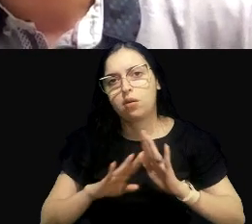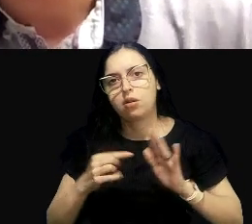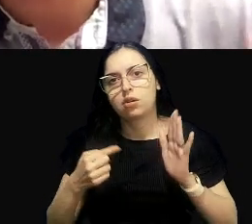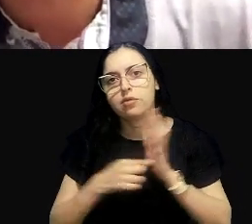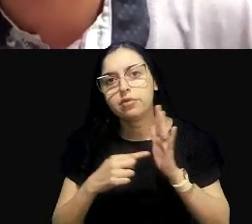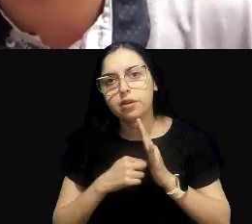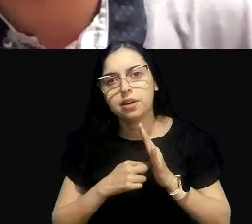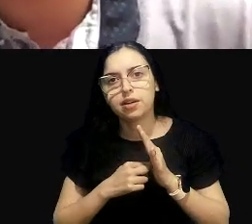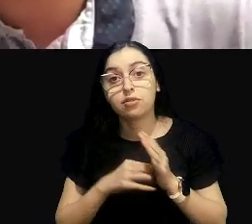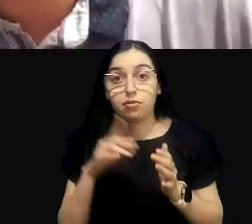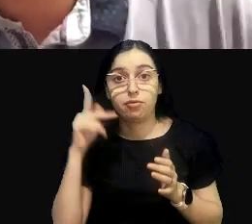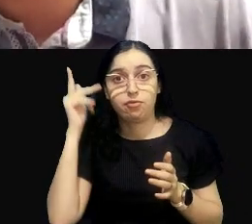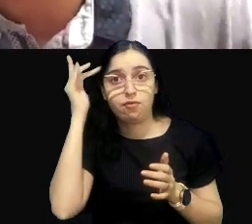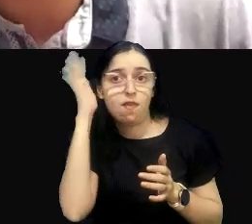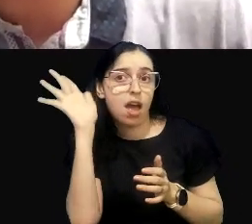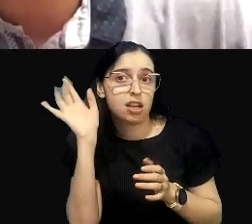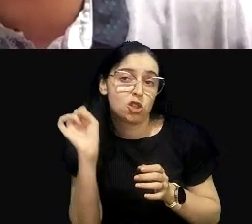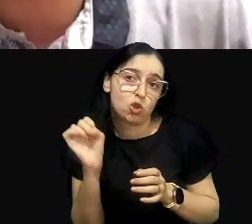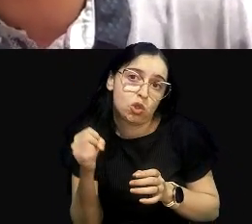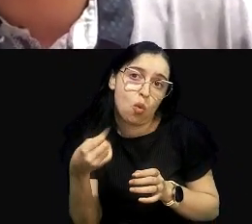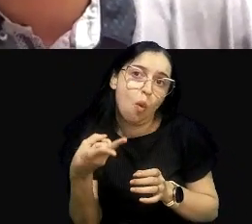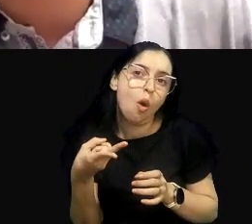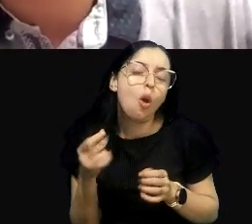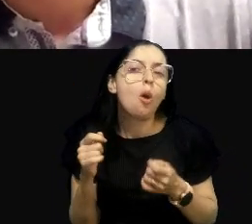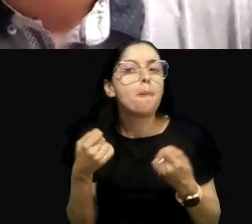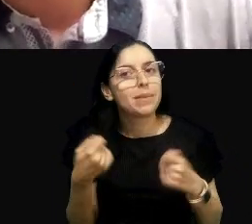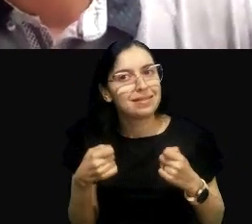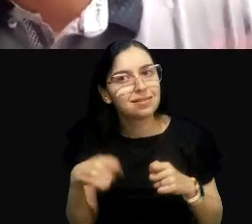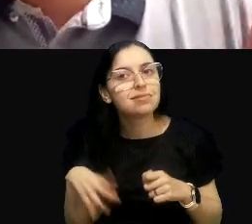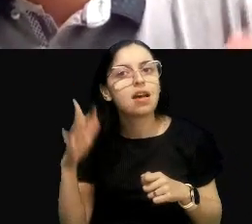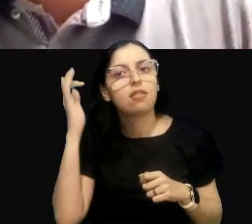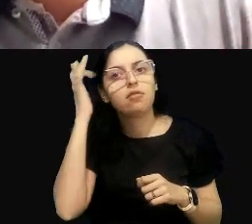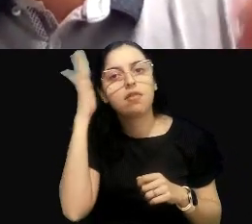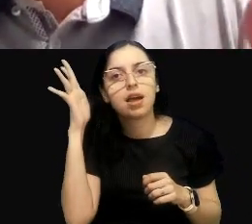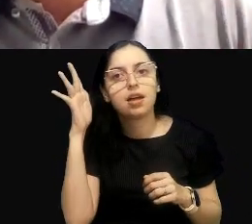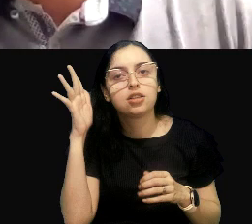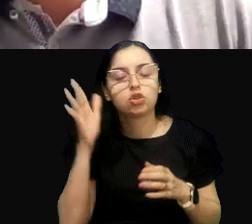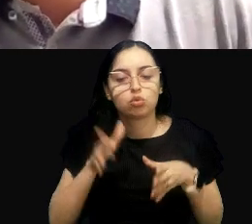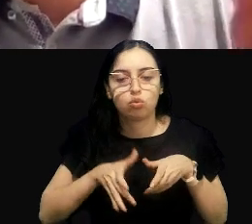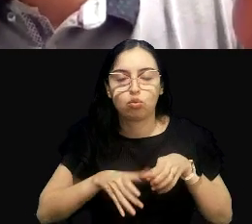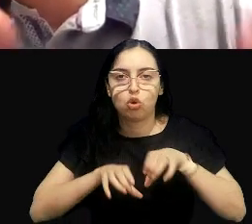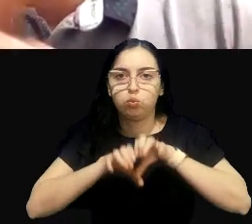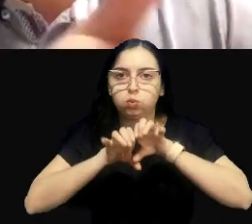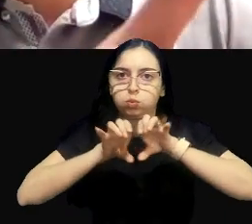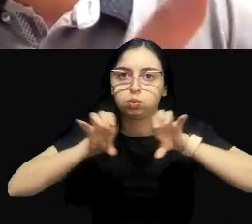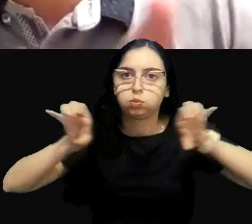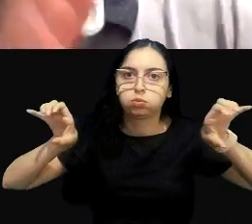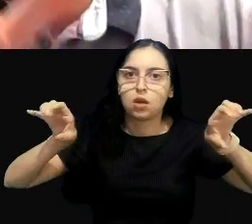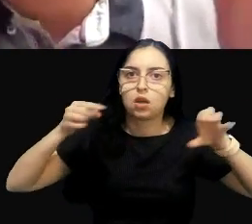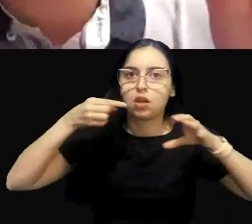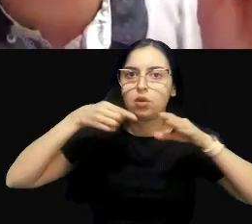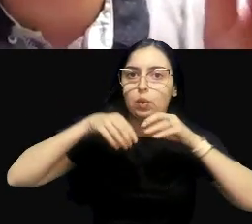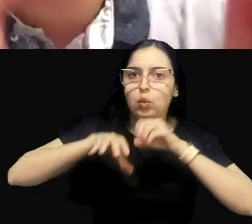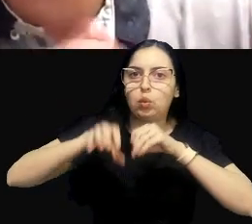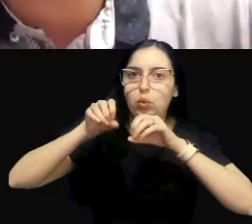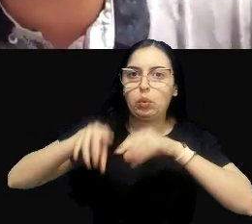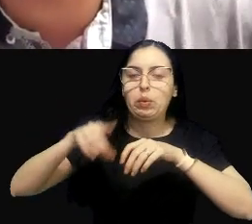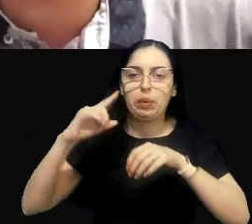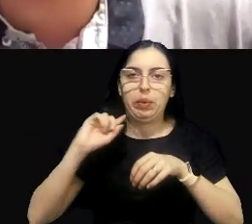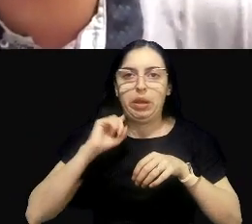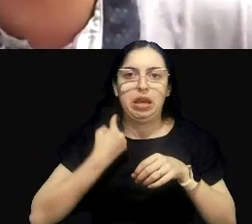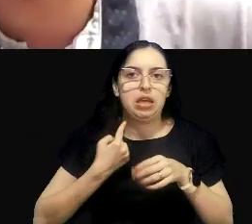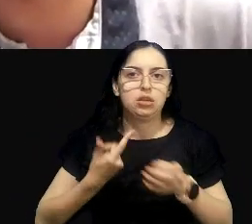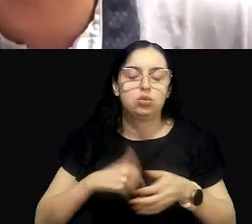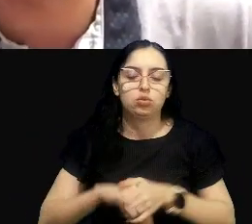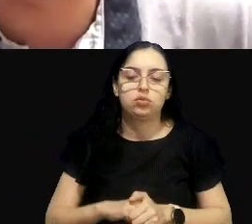é muito mais fácil, ou deveria ser muito mais fácil, porque é uma tubulação concentrada lançando ali. Então, o problema está muito mais